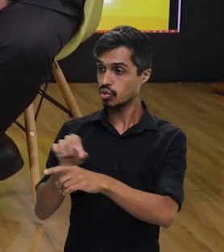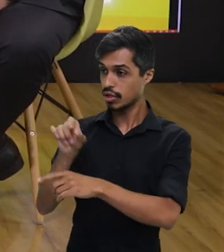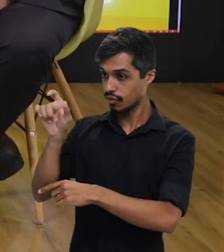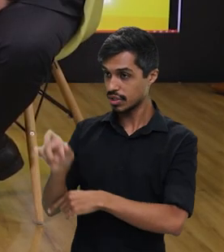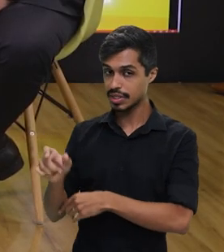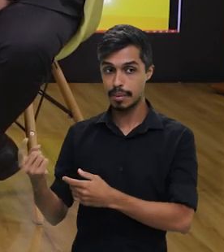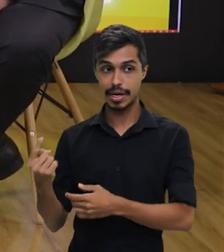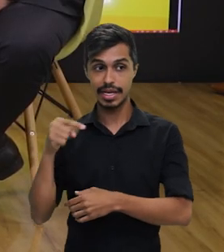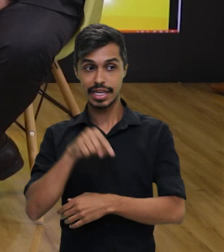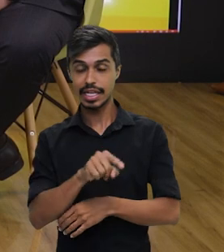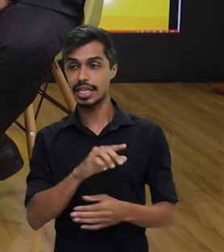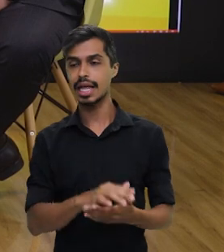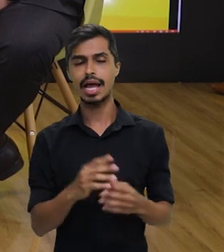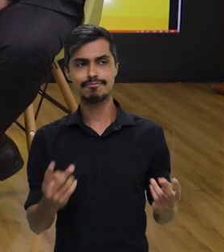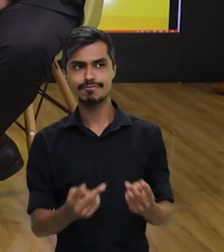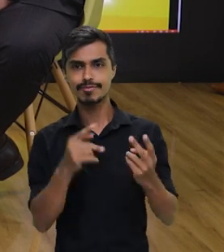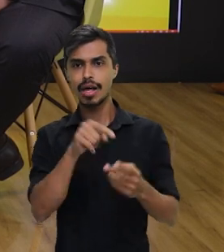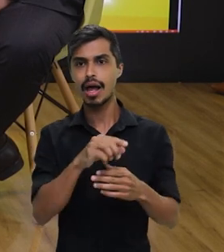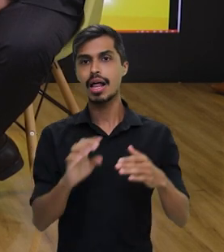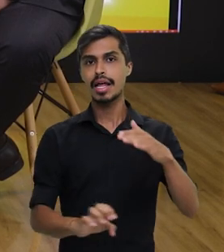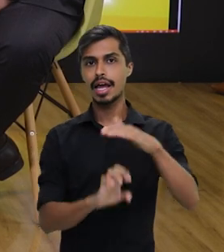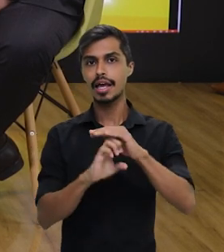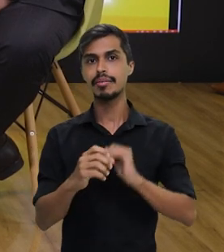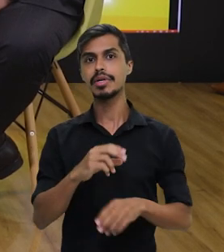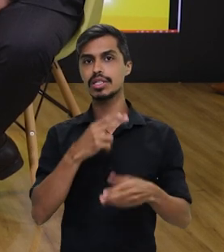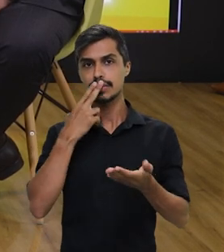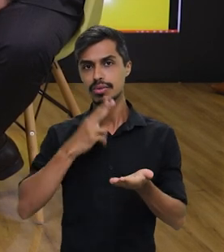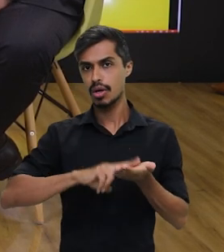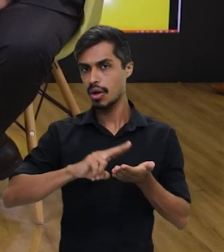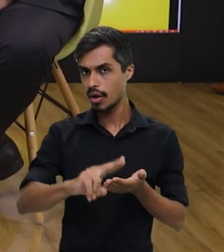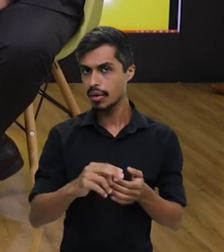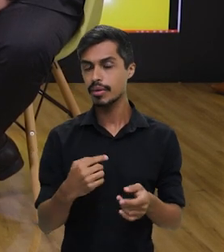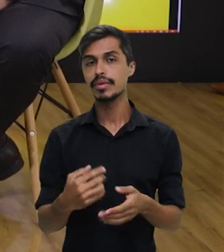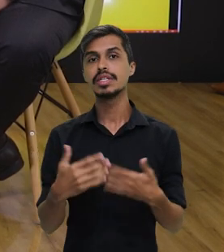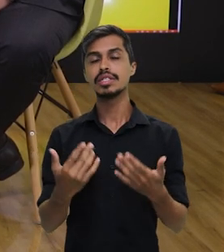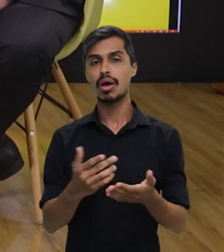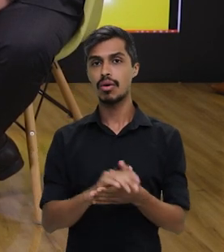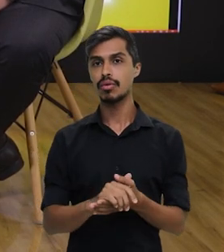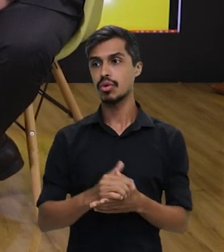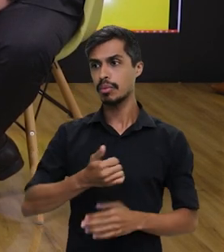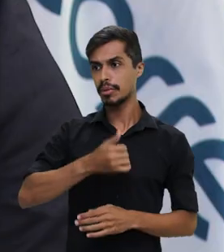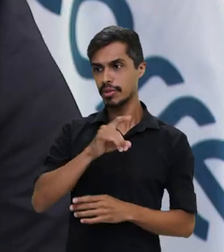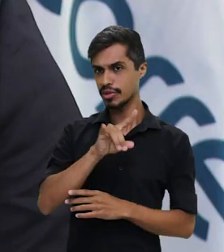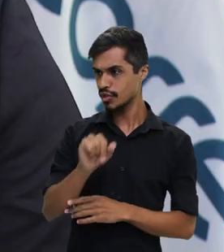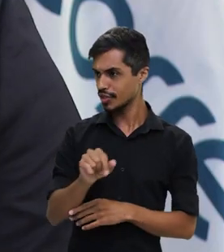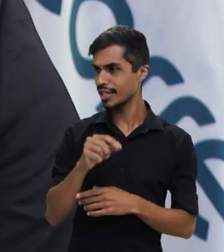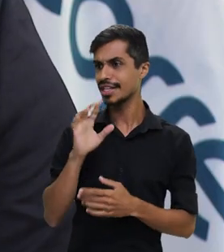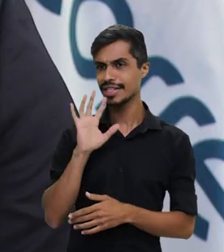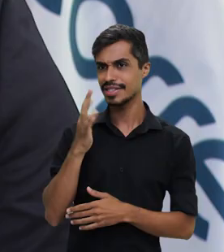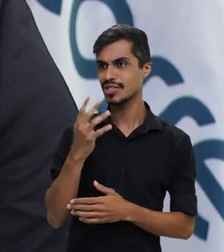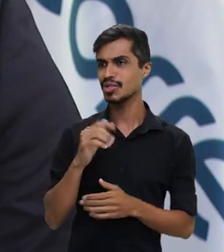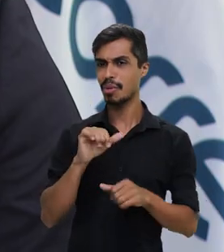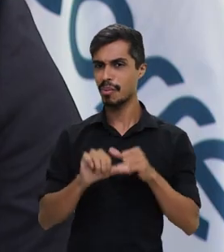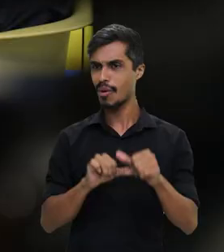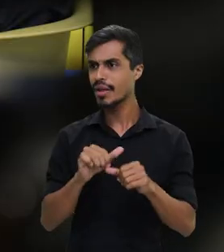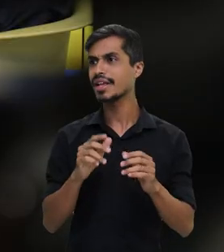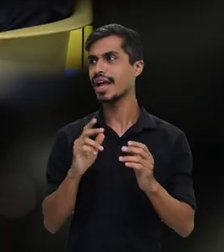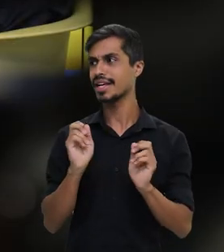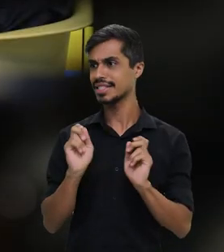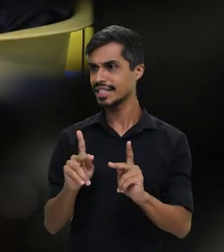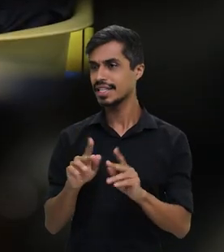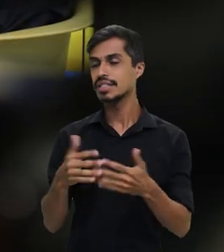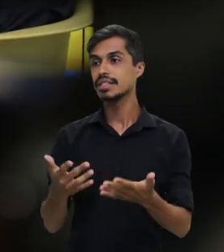os Correios que estavam na lista de desestatização e foram retirados logo no primeiro dia desse primeiro governo.